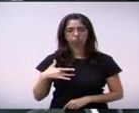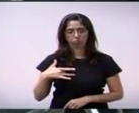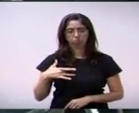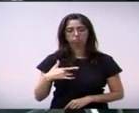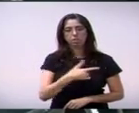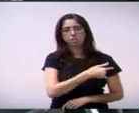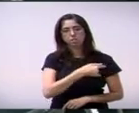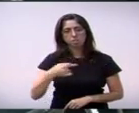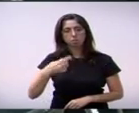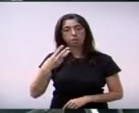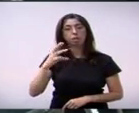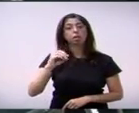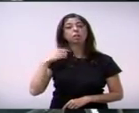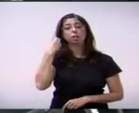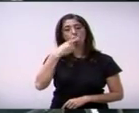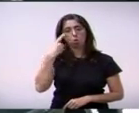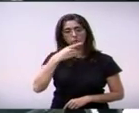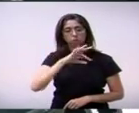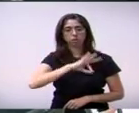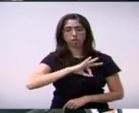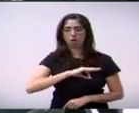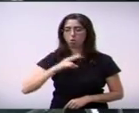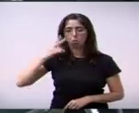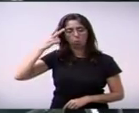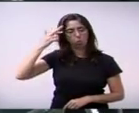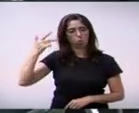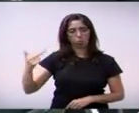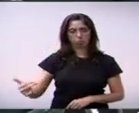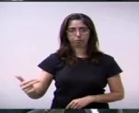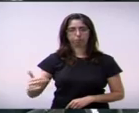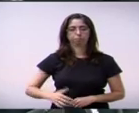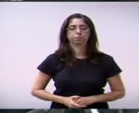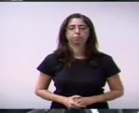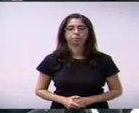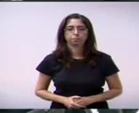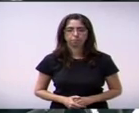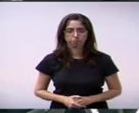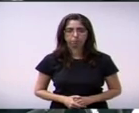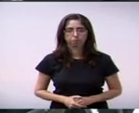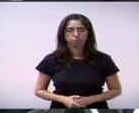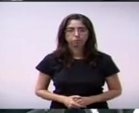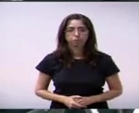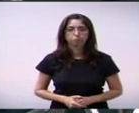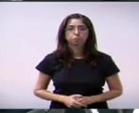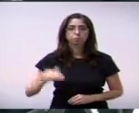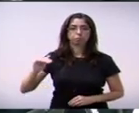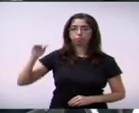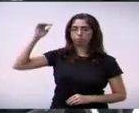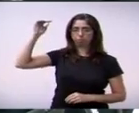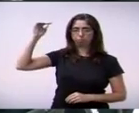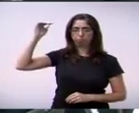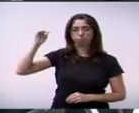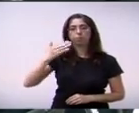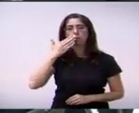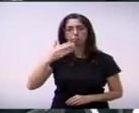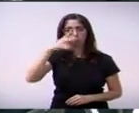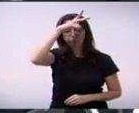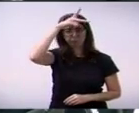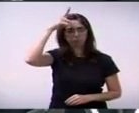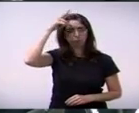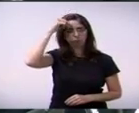semanais sem redução salarial. 201 do vereador João Mota solicita ao